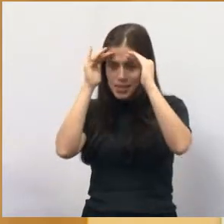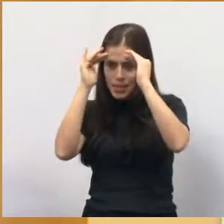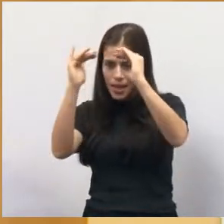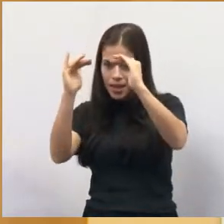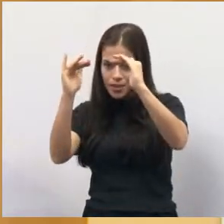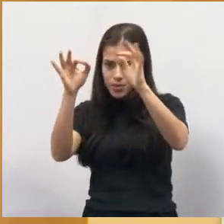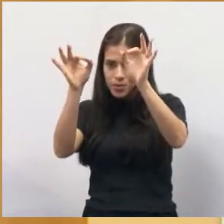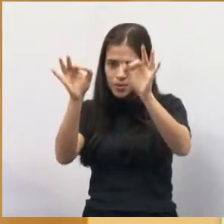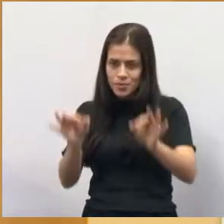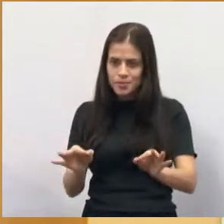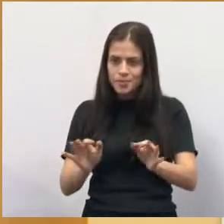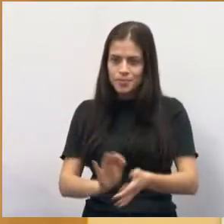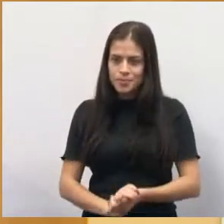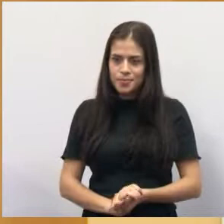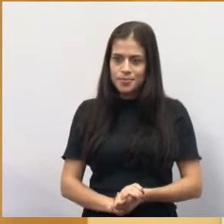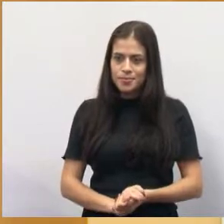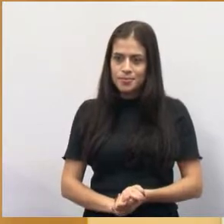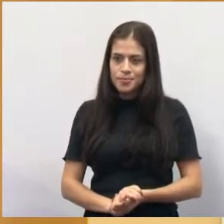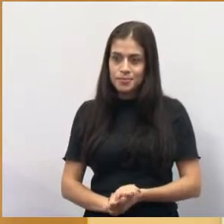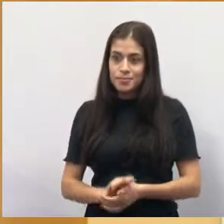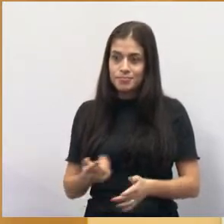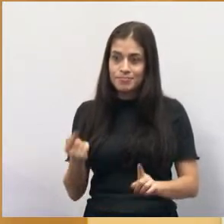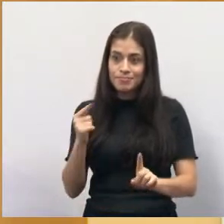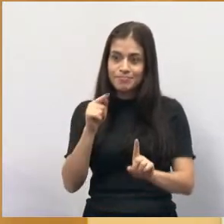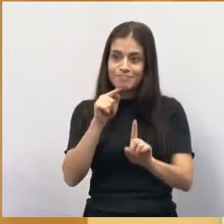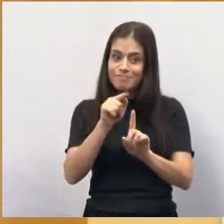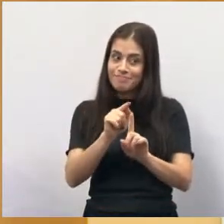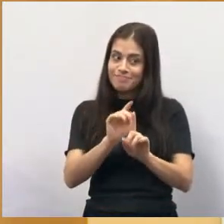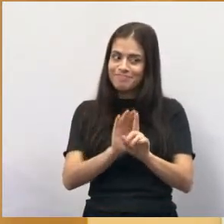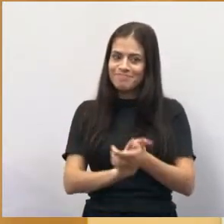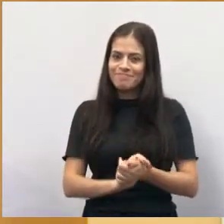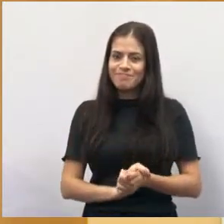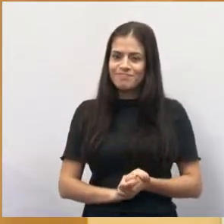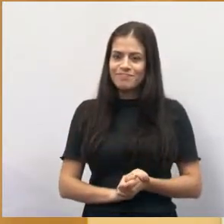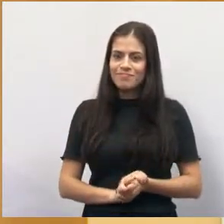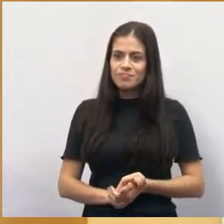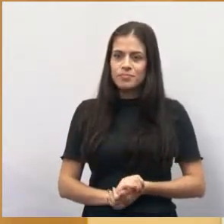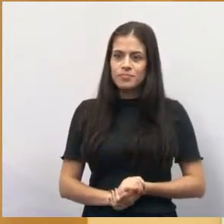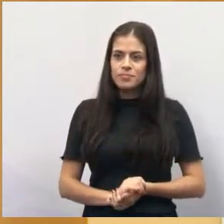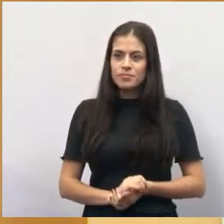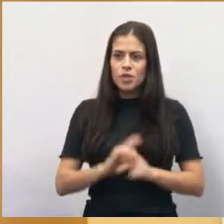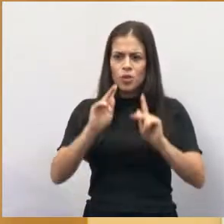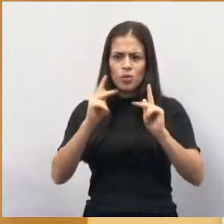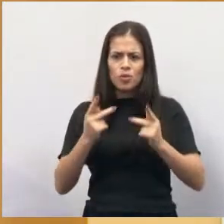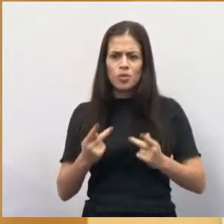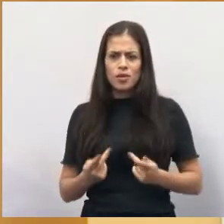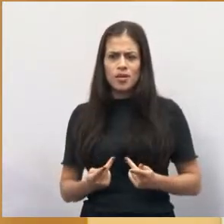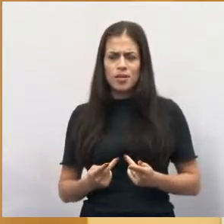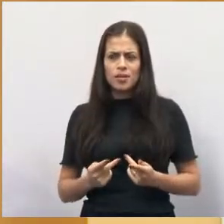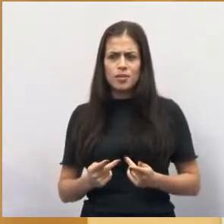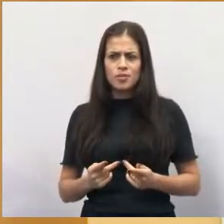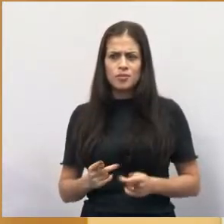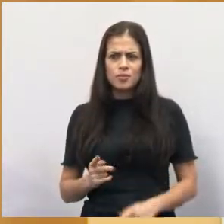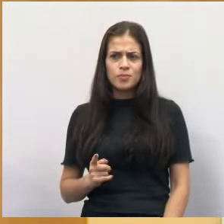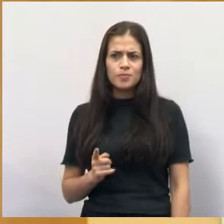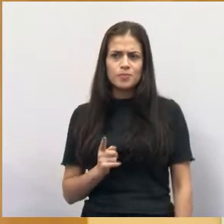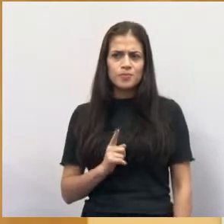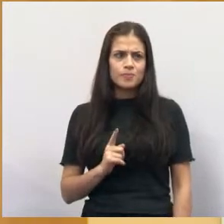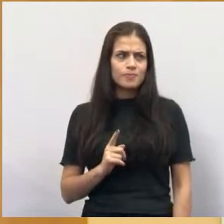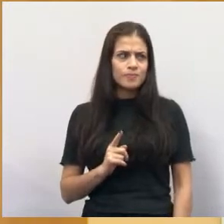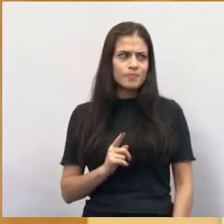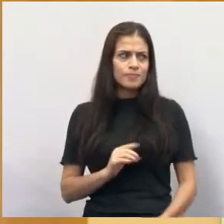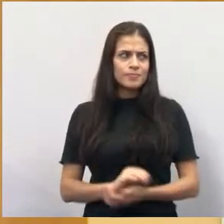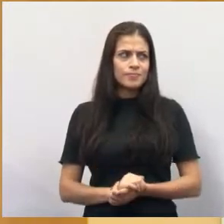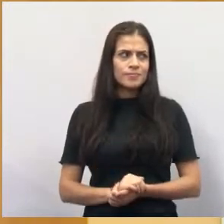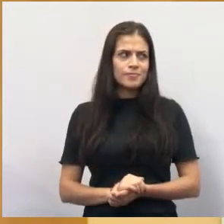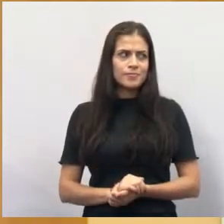para a gente alcançar os nossos objetivos. Só que eu reconheço isso e não sou conivente com